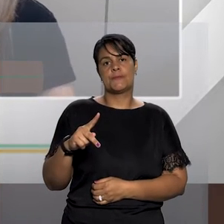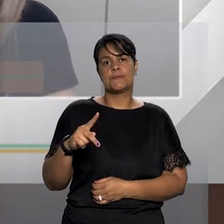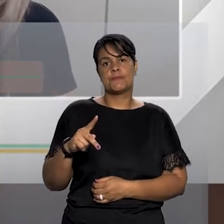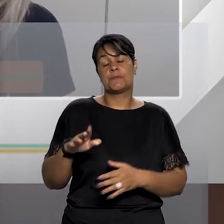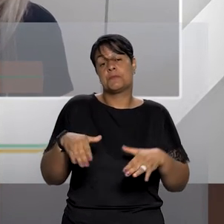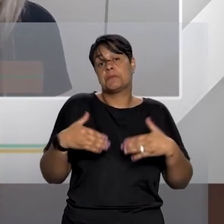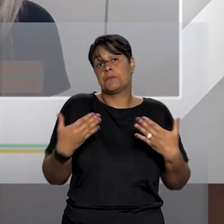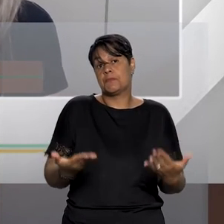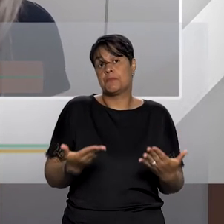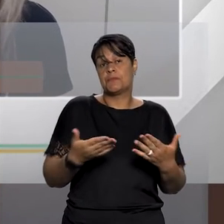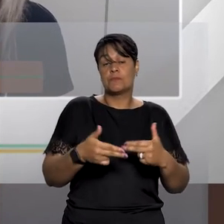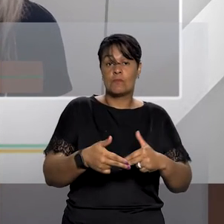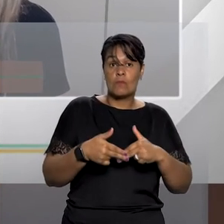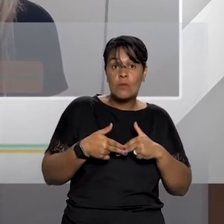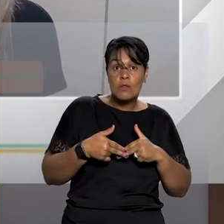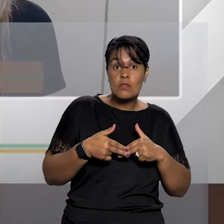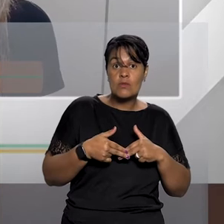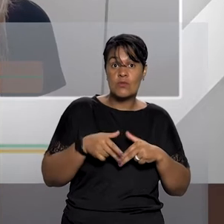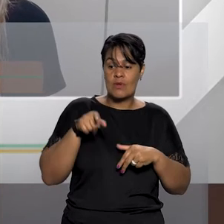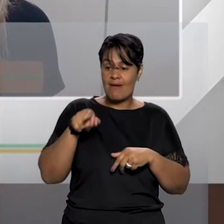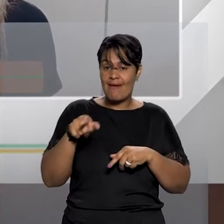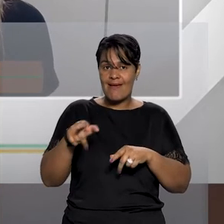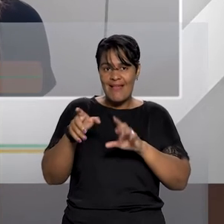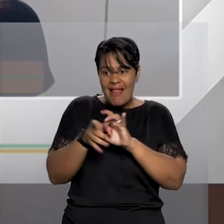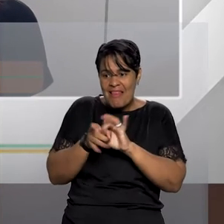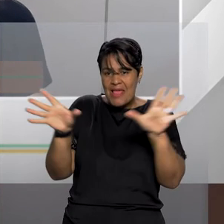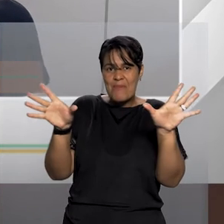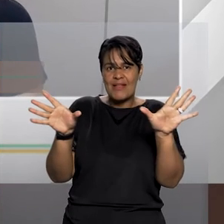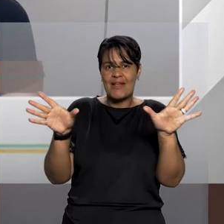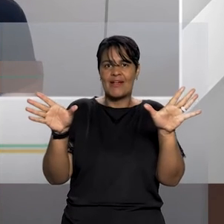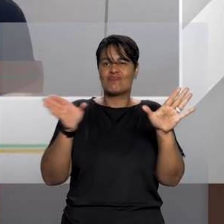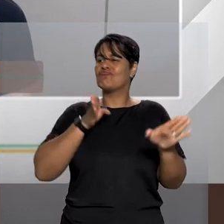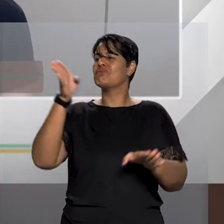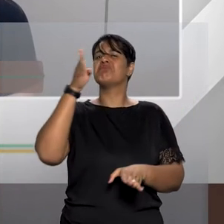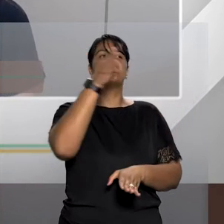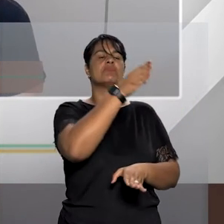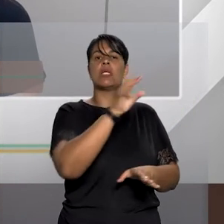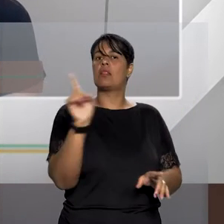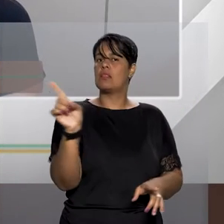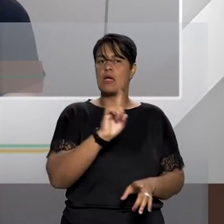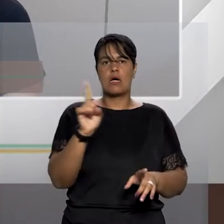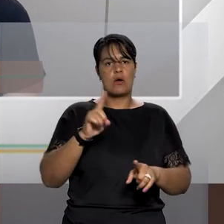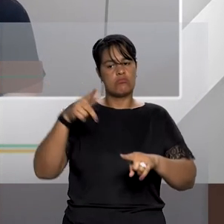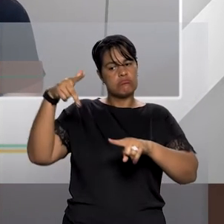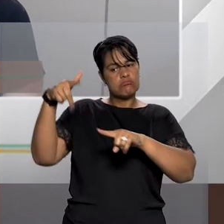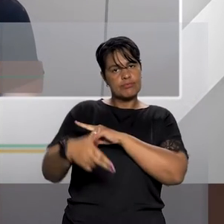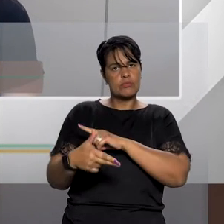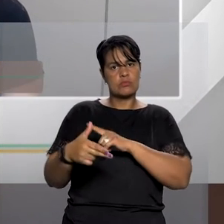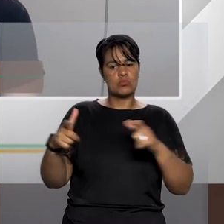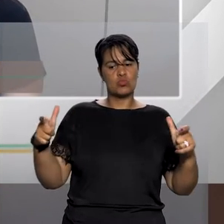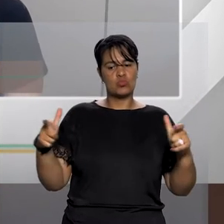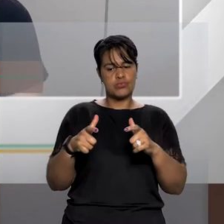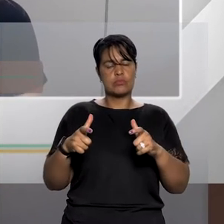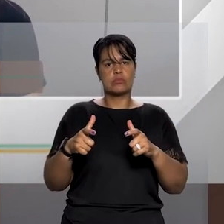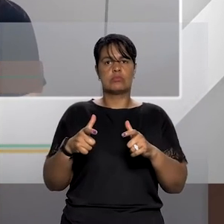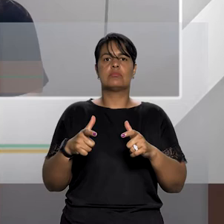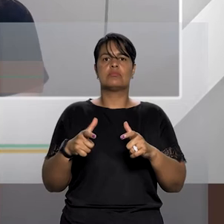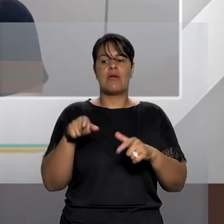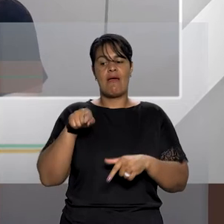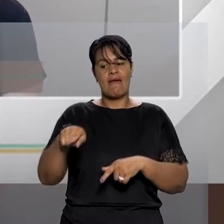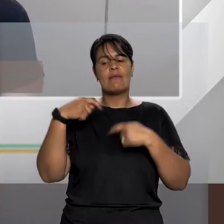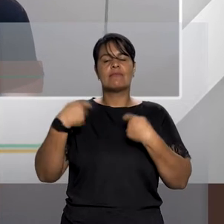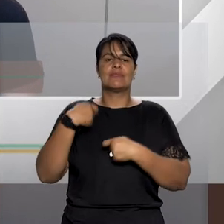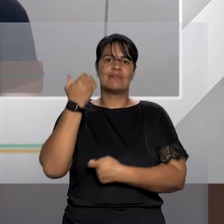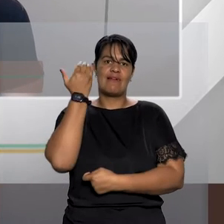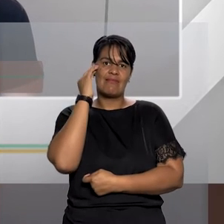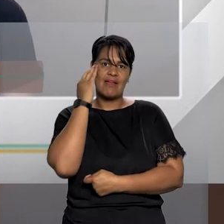portanto, a restrição de sua liberdade talvez seja a melhor resposta naquele momento, até para que ele entenda